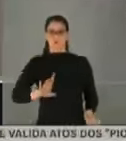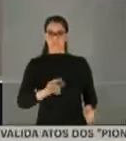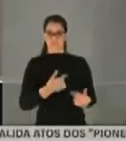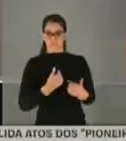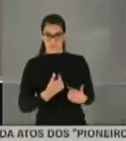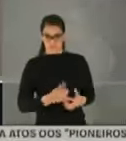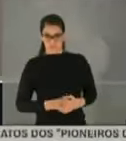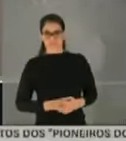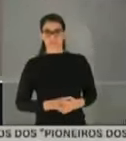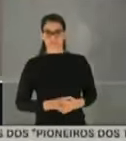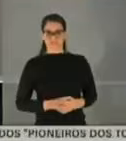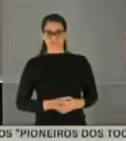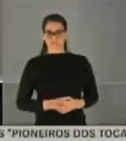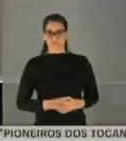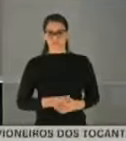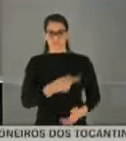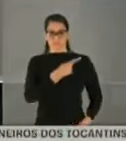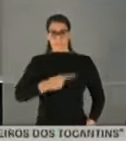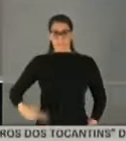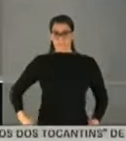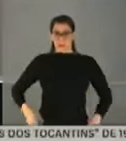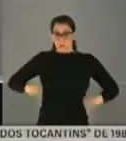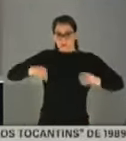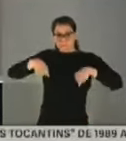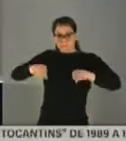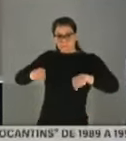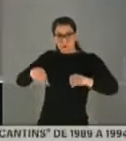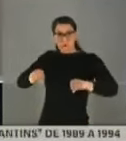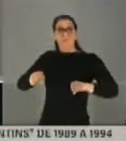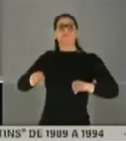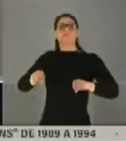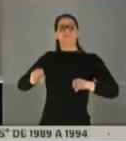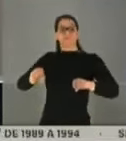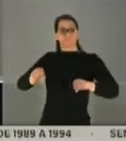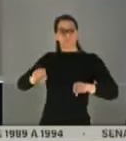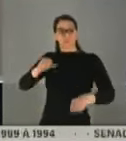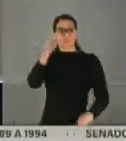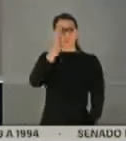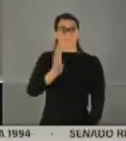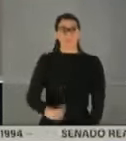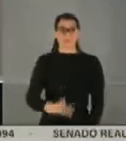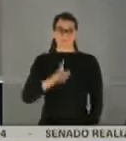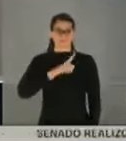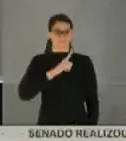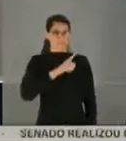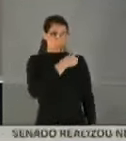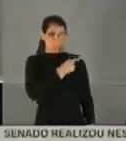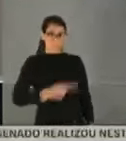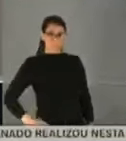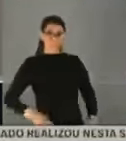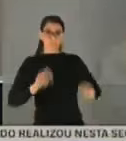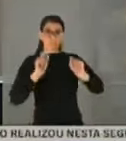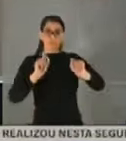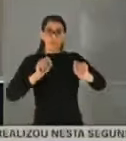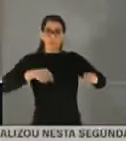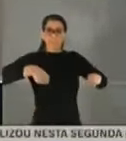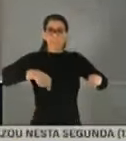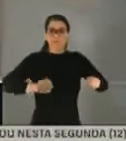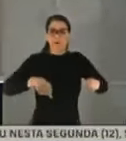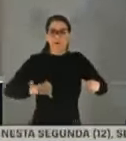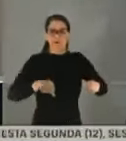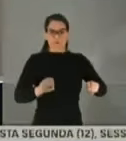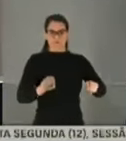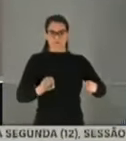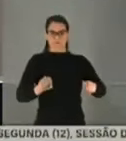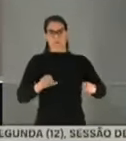presidente motoqueiro. O Brasil tem um presidente motoqueiro que em vez de ir